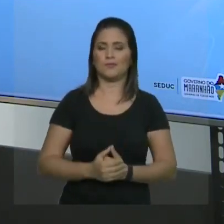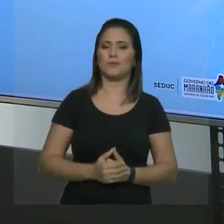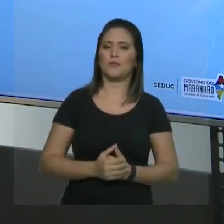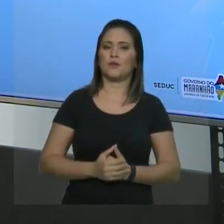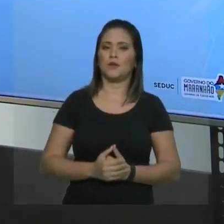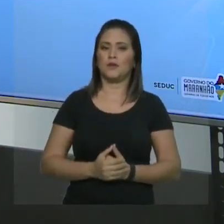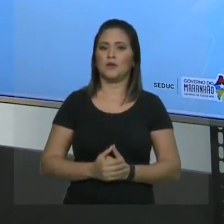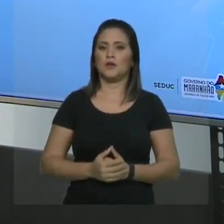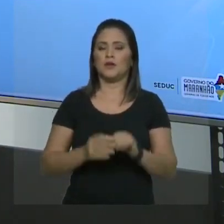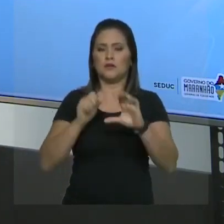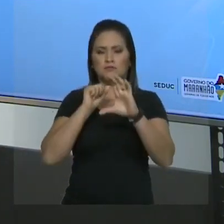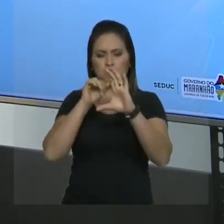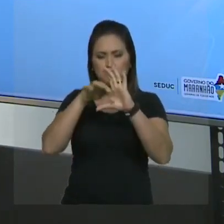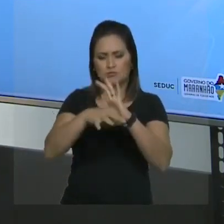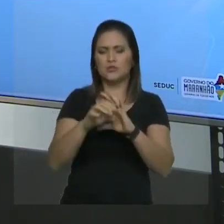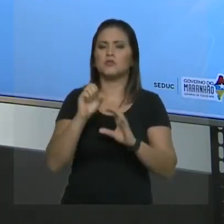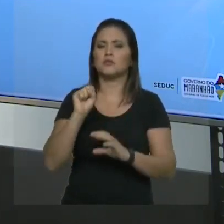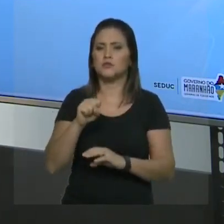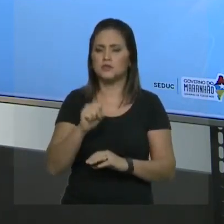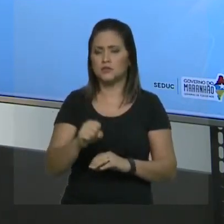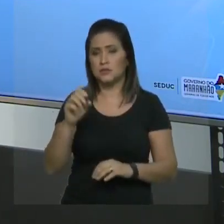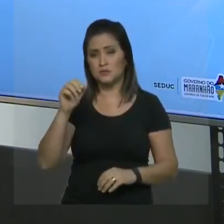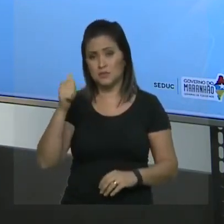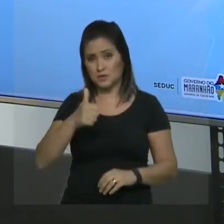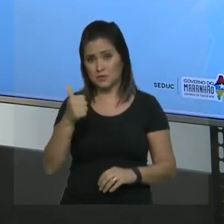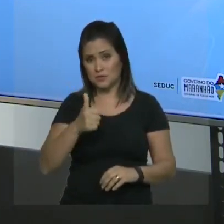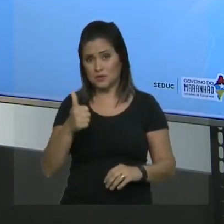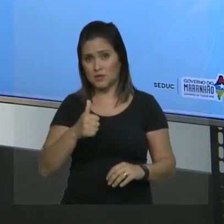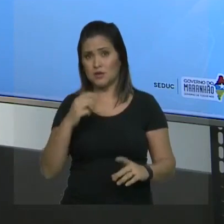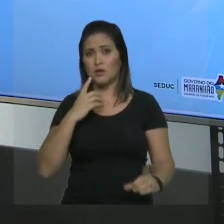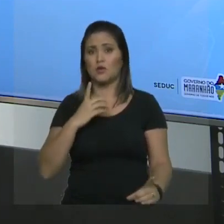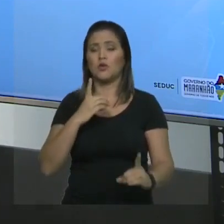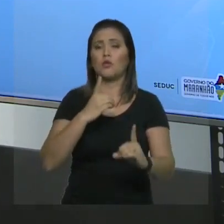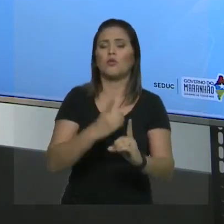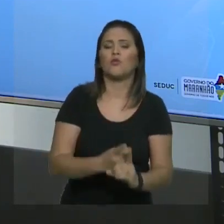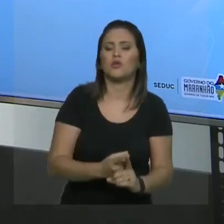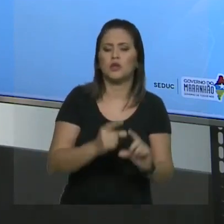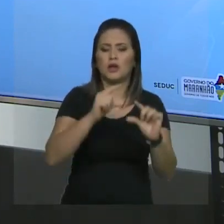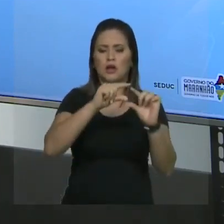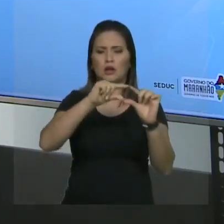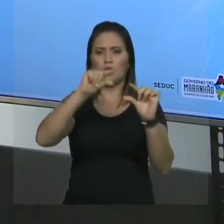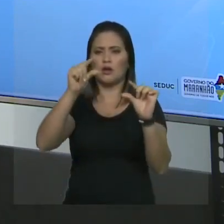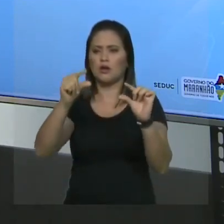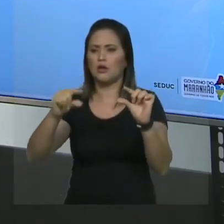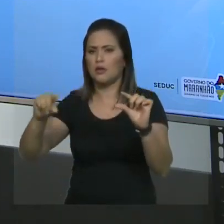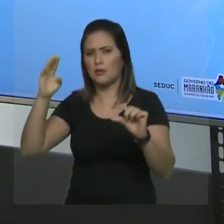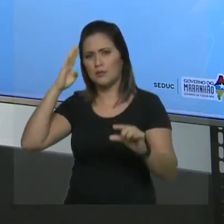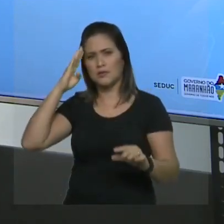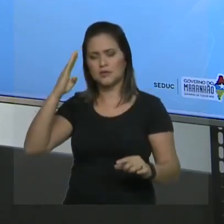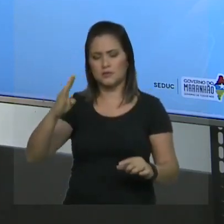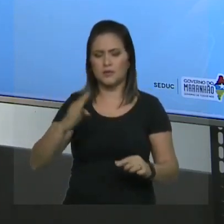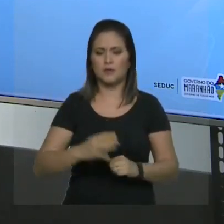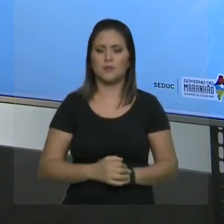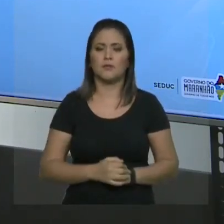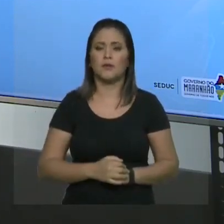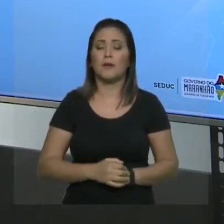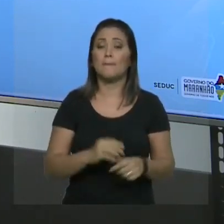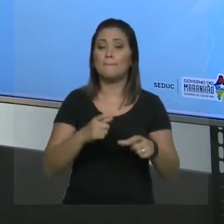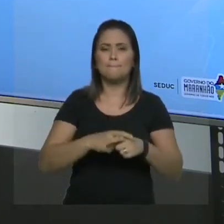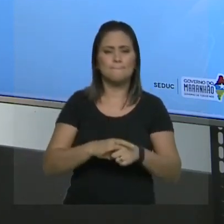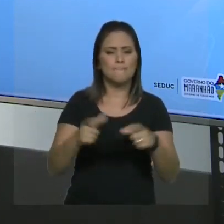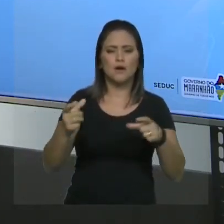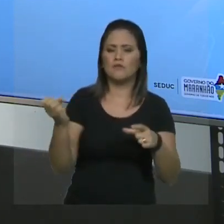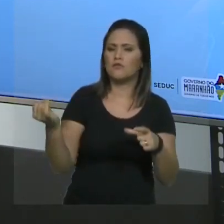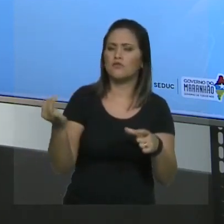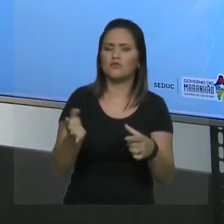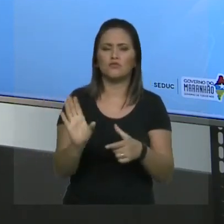regra, achar a cadeia principal. Quem é a cadeia principal? A maior sequência de carbonos. Quem é a maior sequência de carbonos?